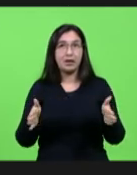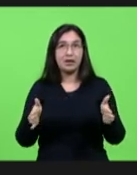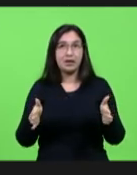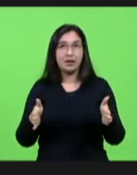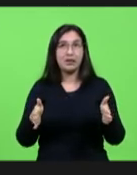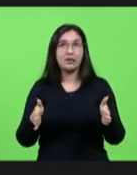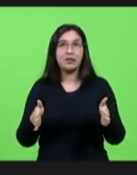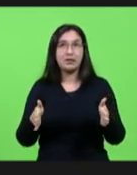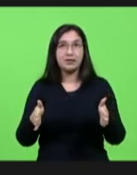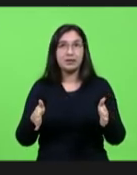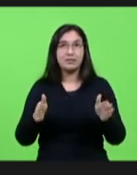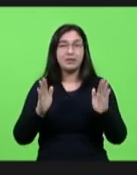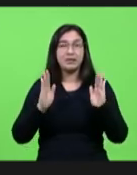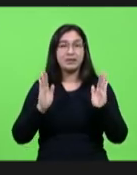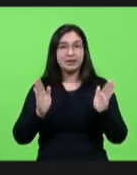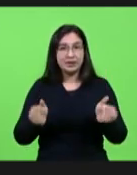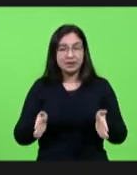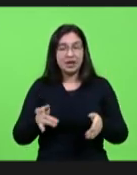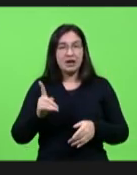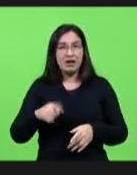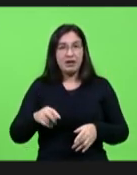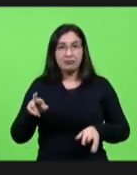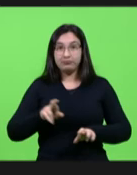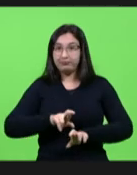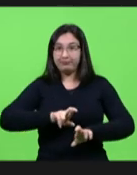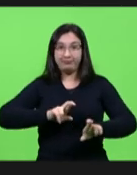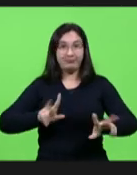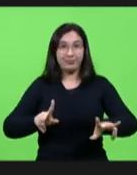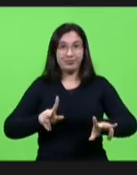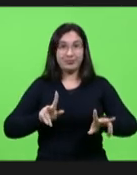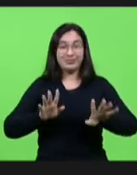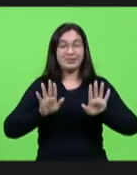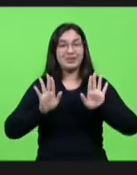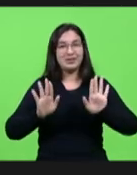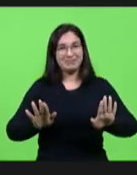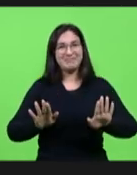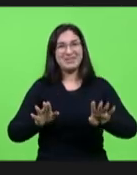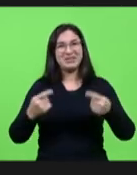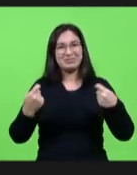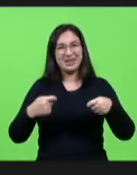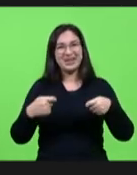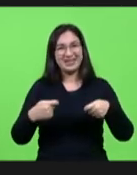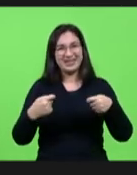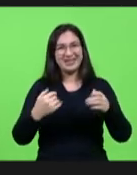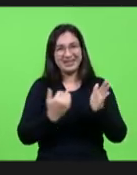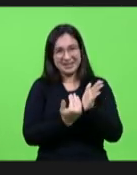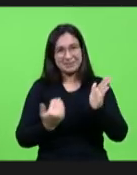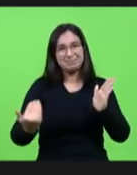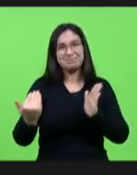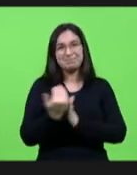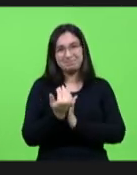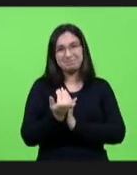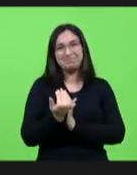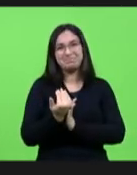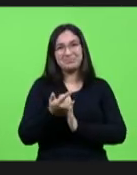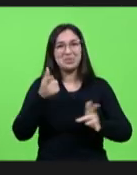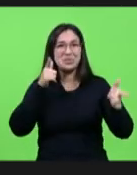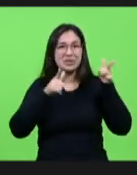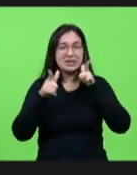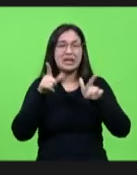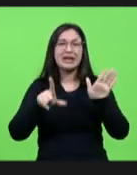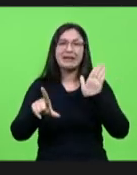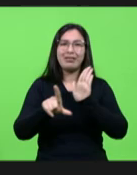já é um momento diferente mas temos muito avançar nas leis naquilo que nos